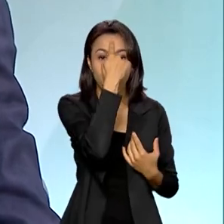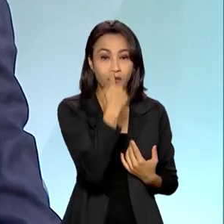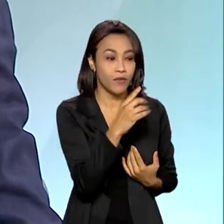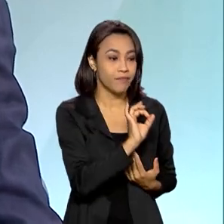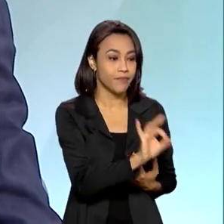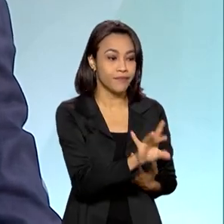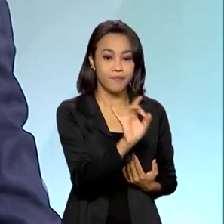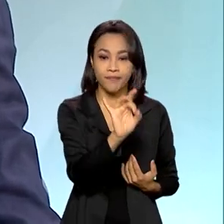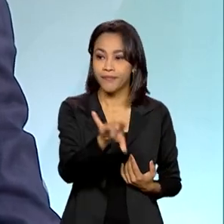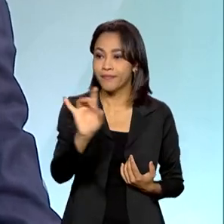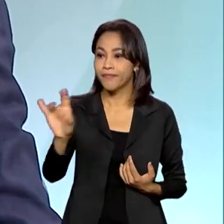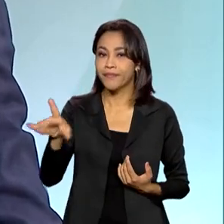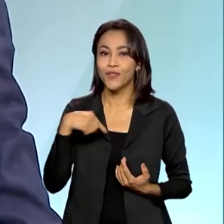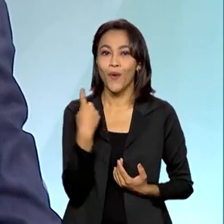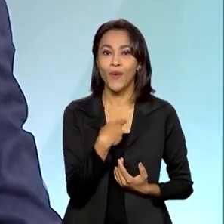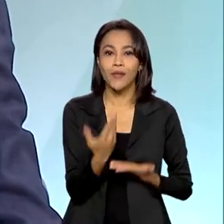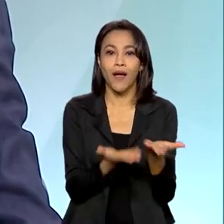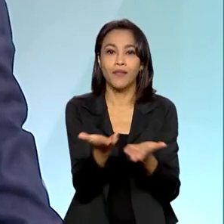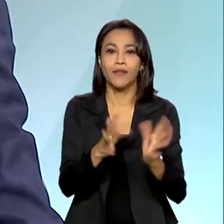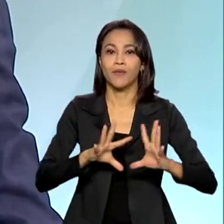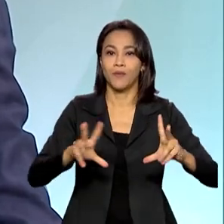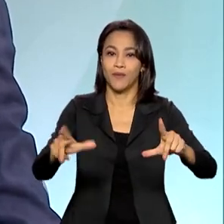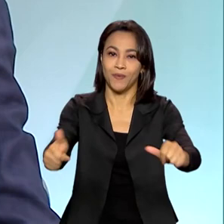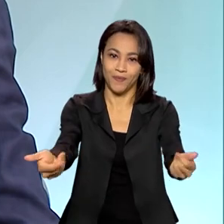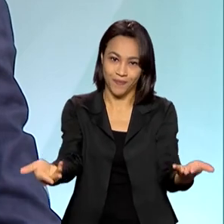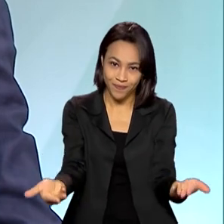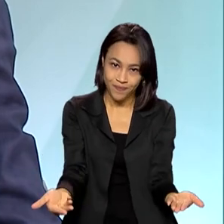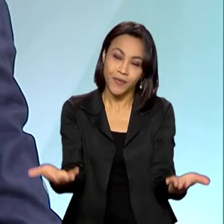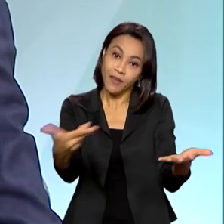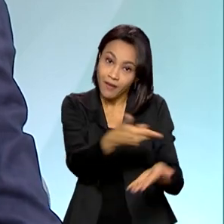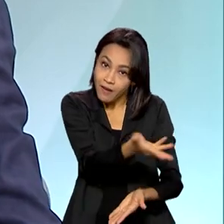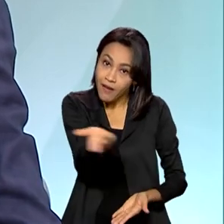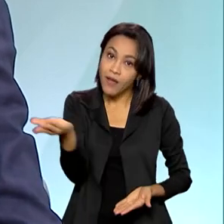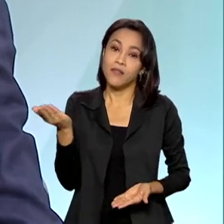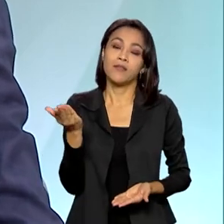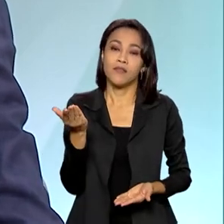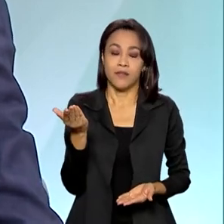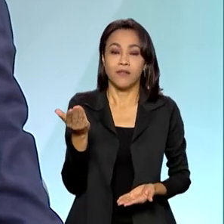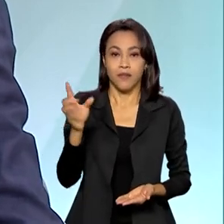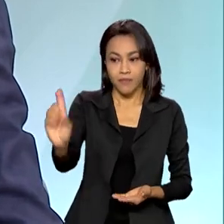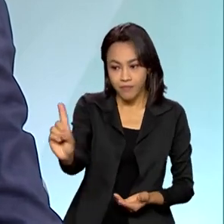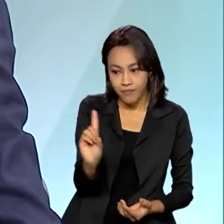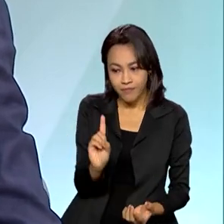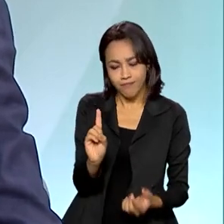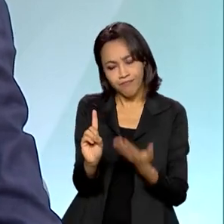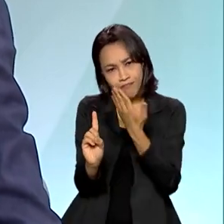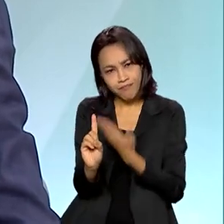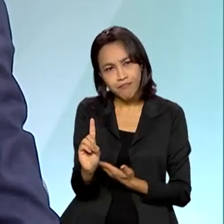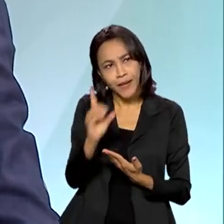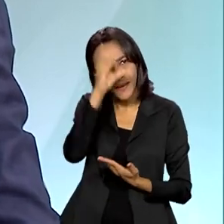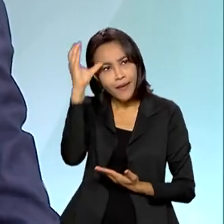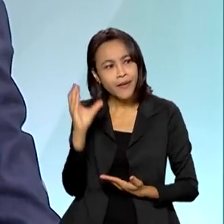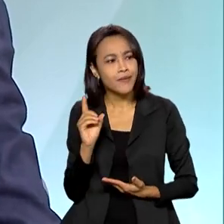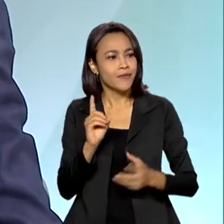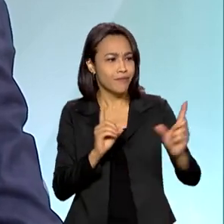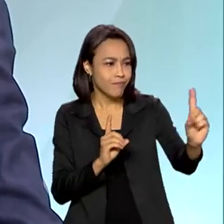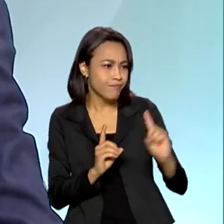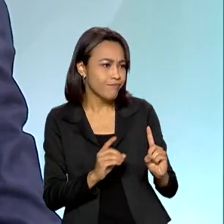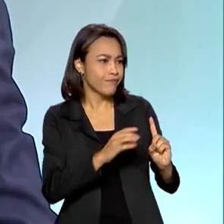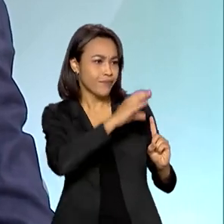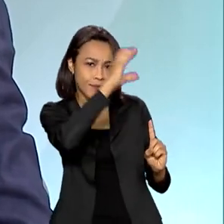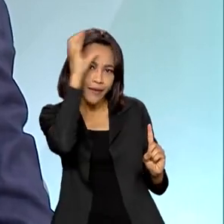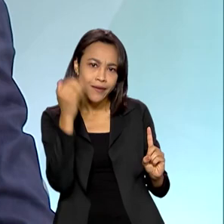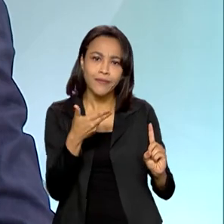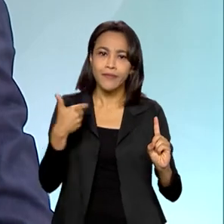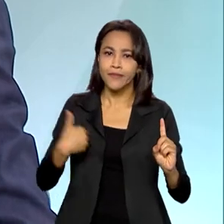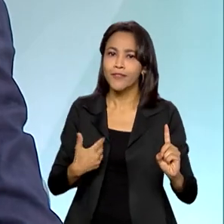precisamos atender a todos eles. E esses clientes, o perfil, no final das contas, em